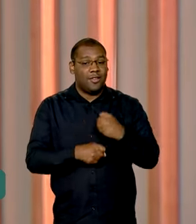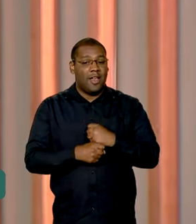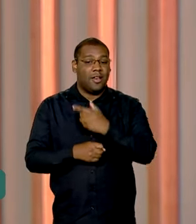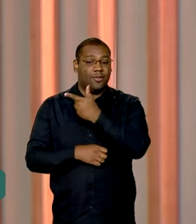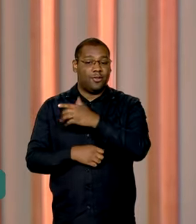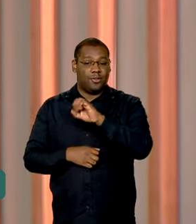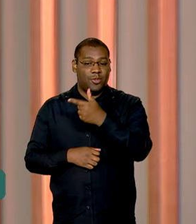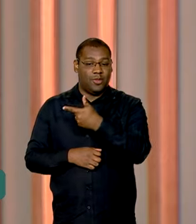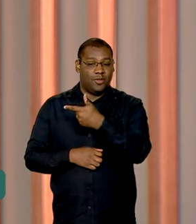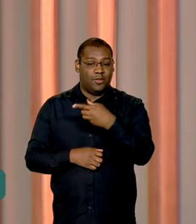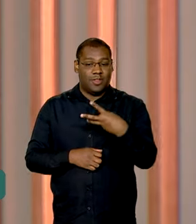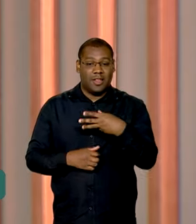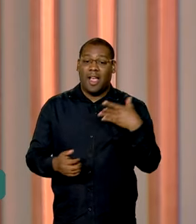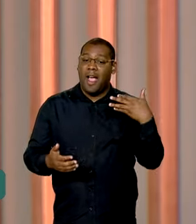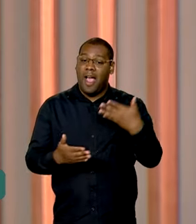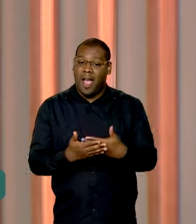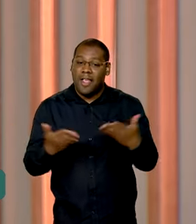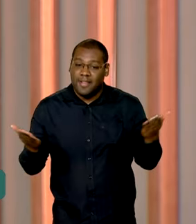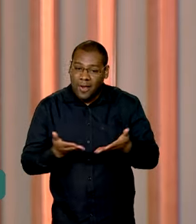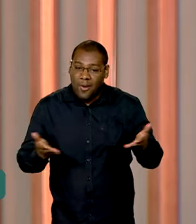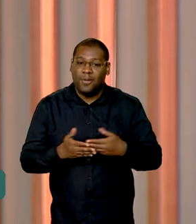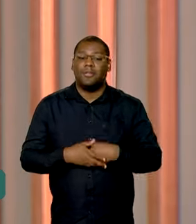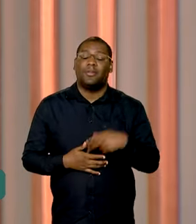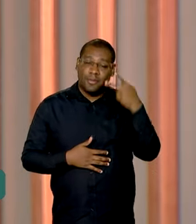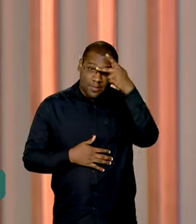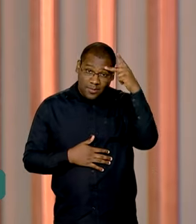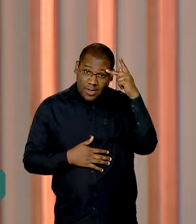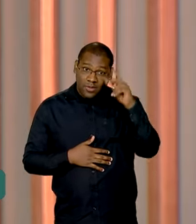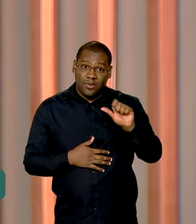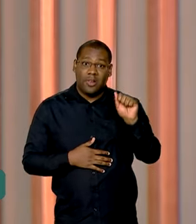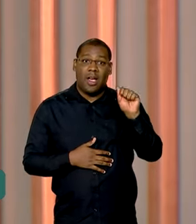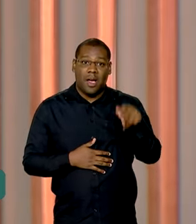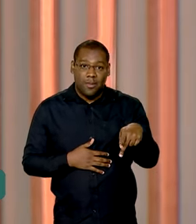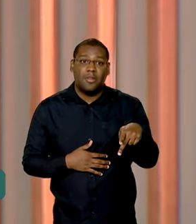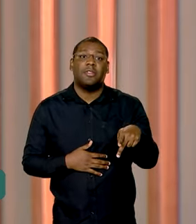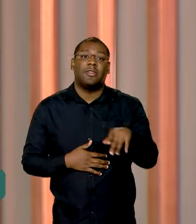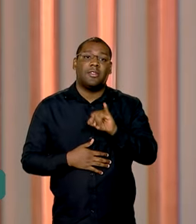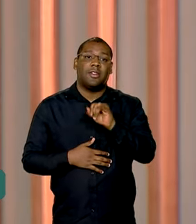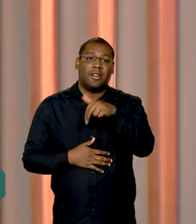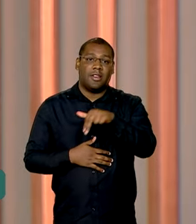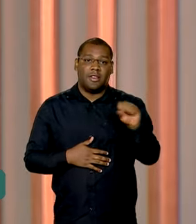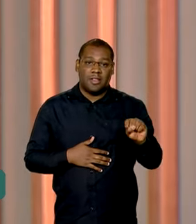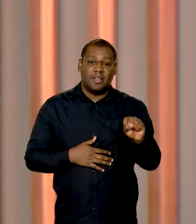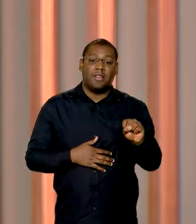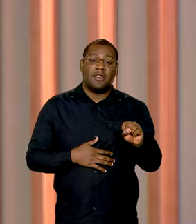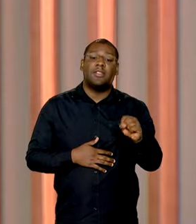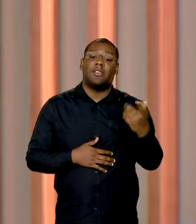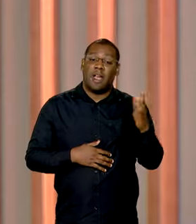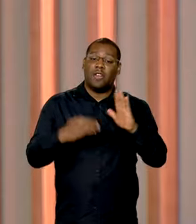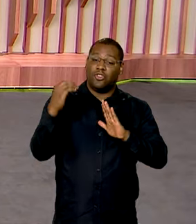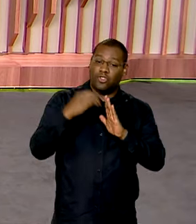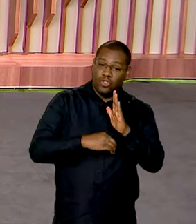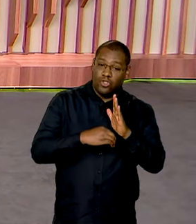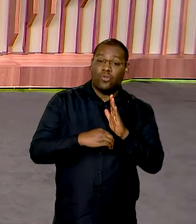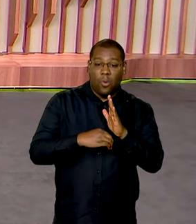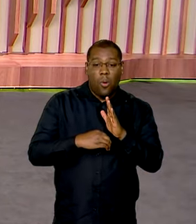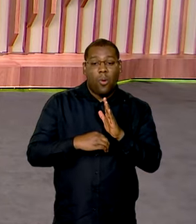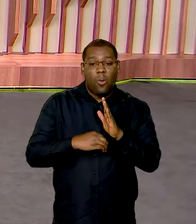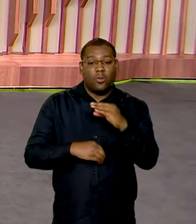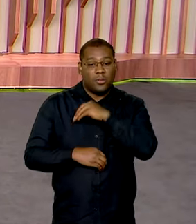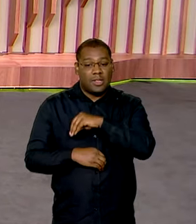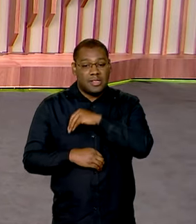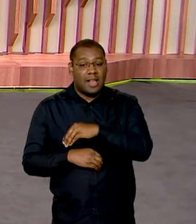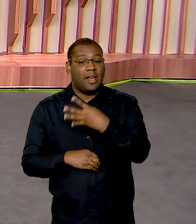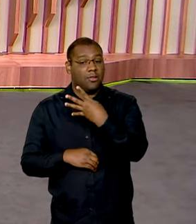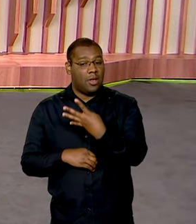aposentado ou pensionista do INSS pode comprometer até 45% do benefício. Já